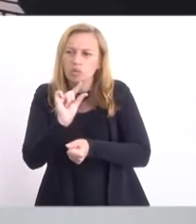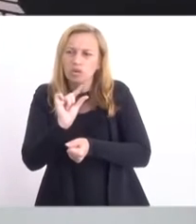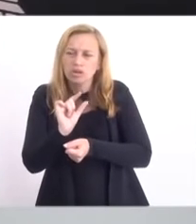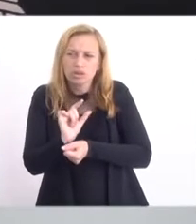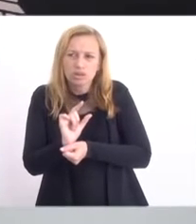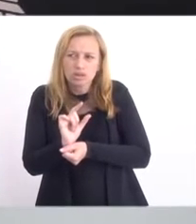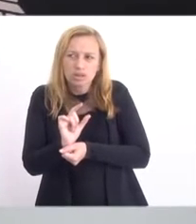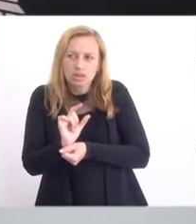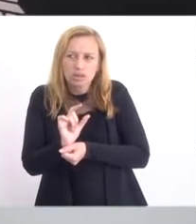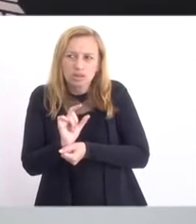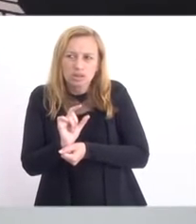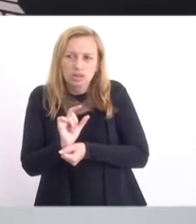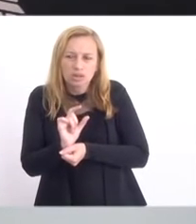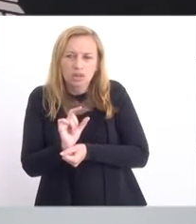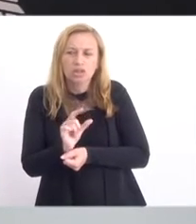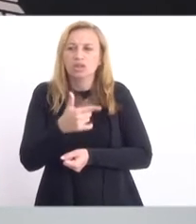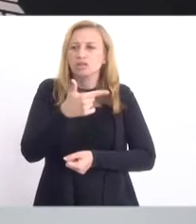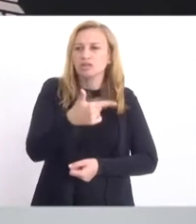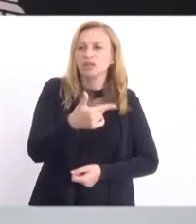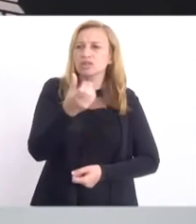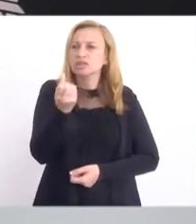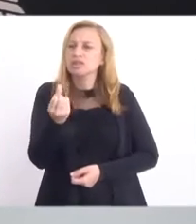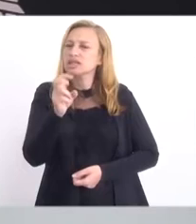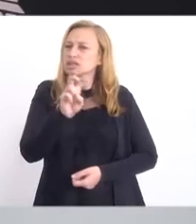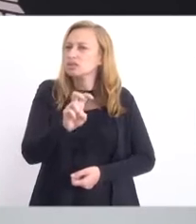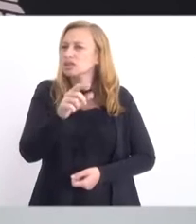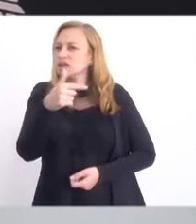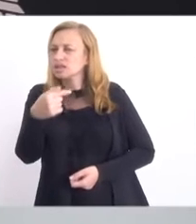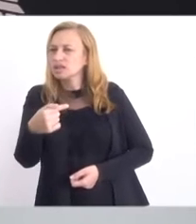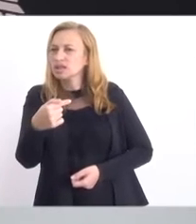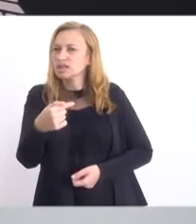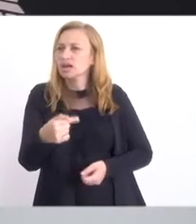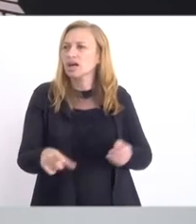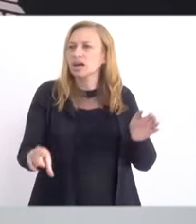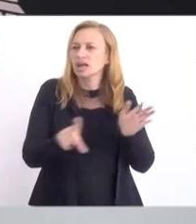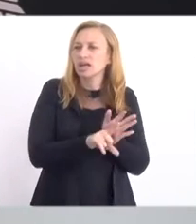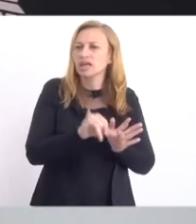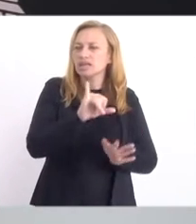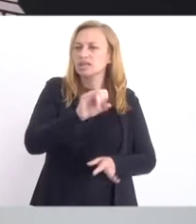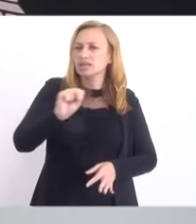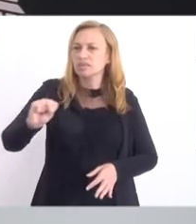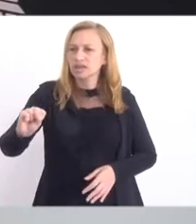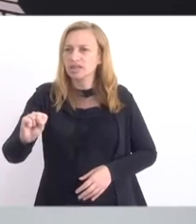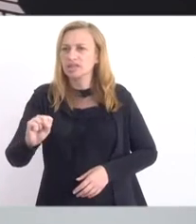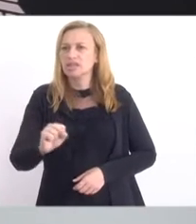alterou a lei 2657, que é a lei do CMS, de